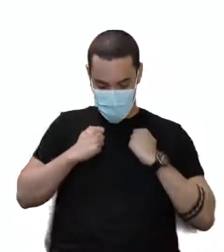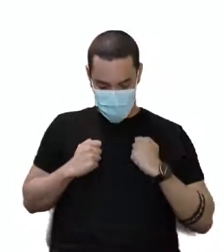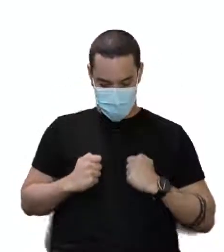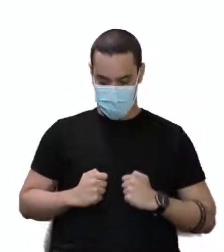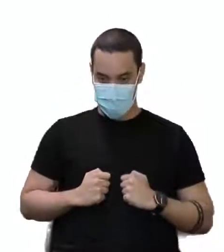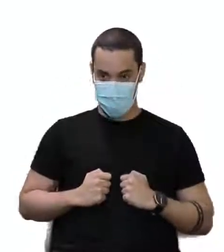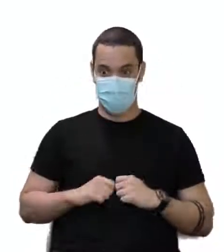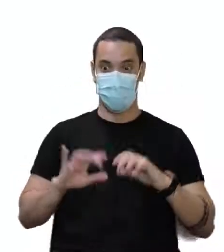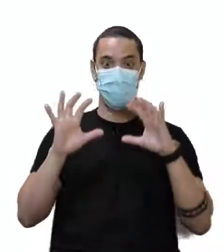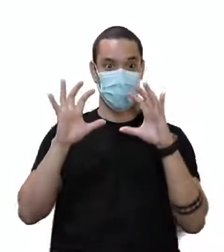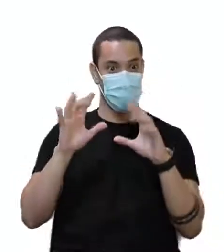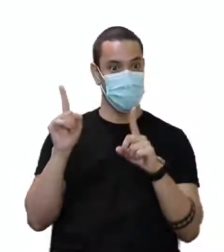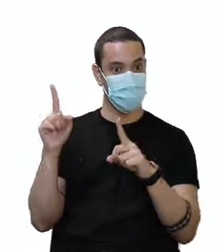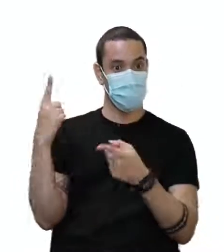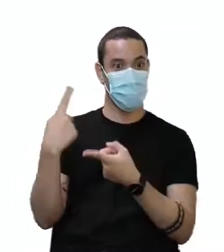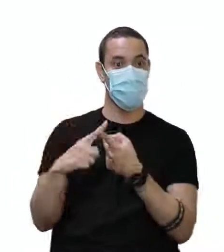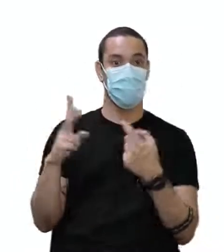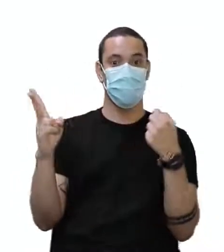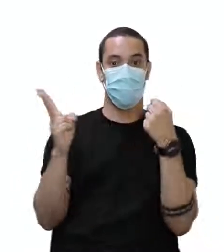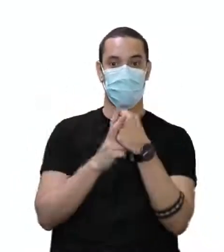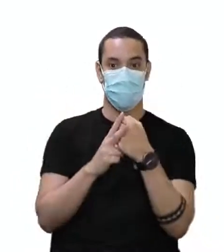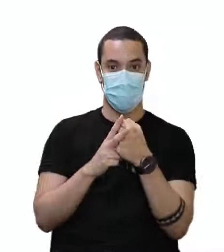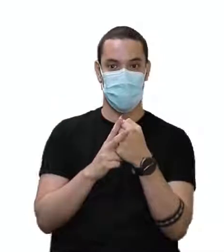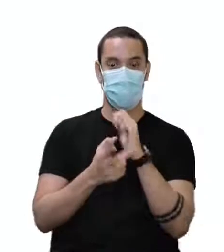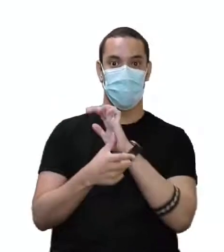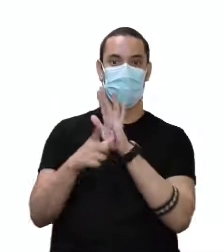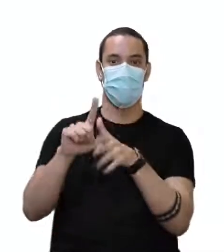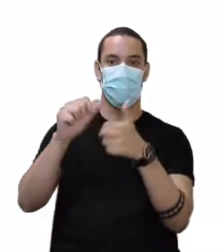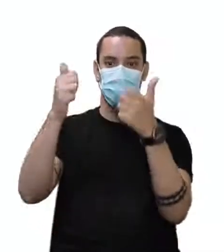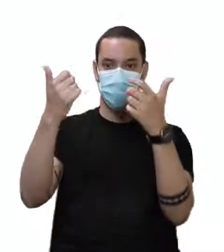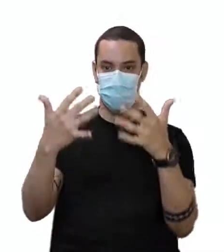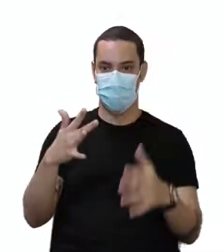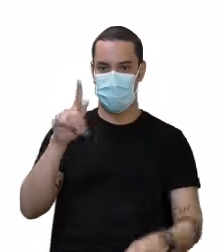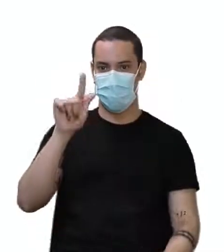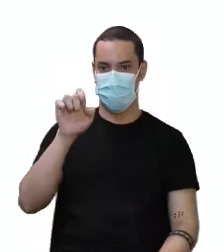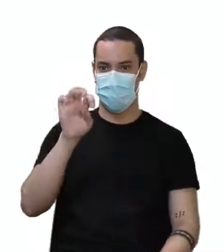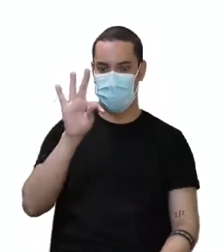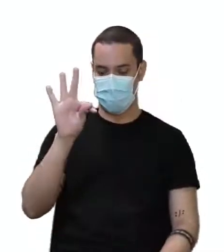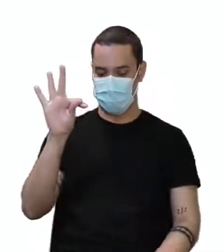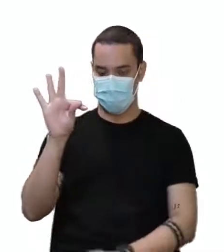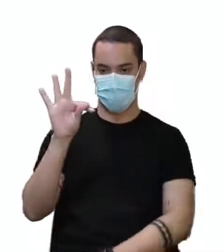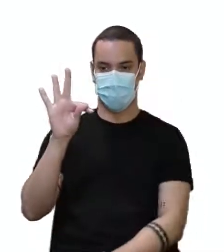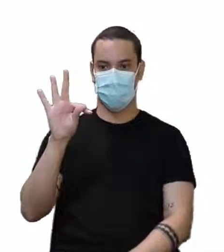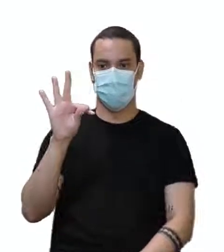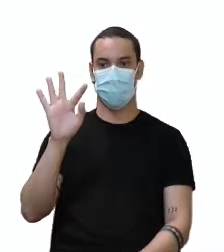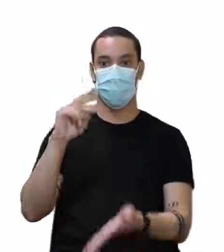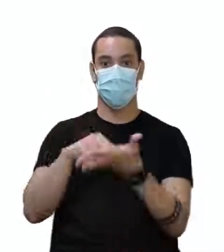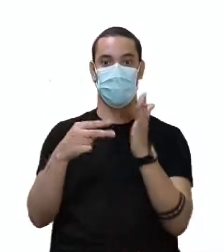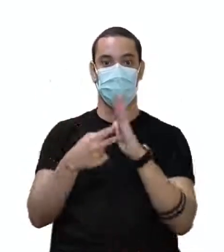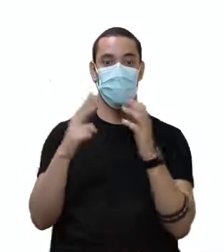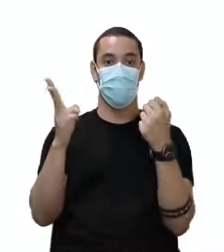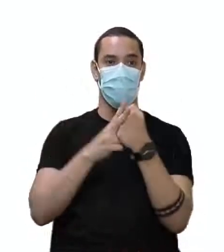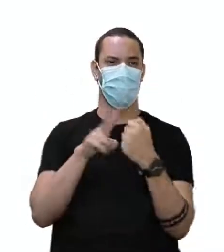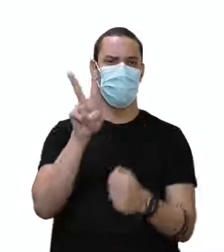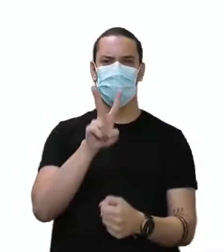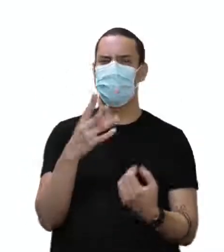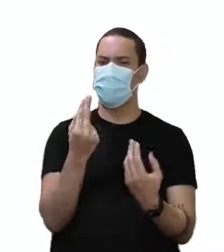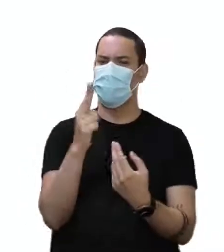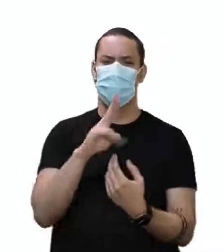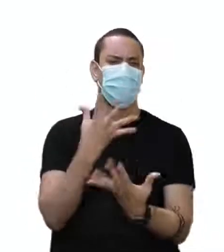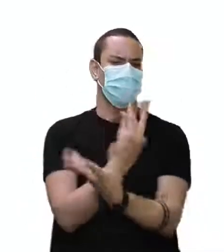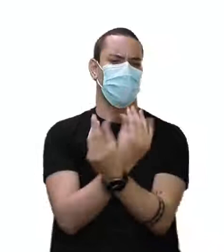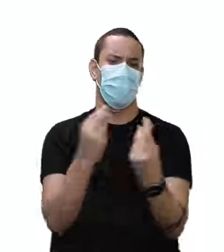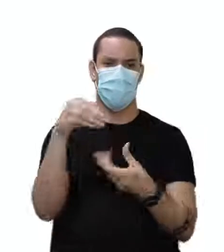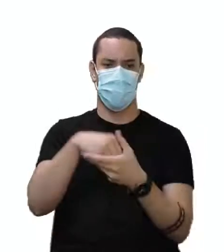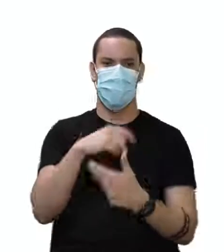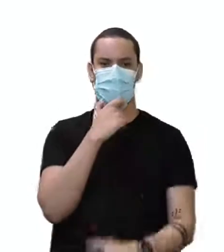Nessa situação é se vestindo. Porque o verbo get, já comentei com vocês, o seguinte. Get é o verbo muito usado da língua inglesa. É um dos mais